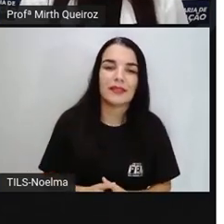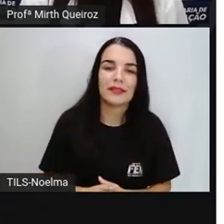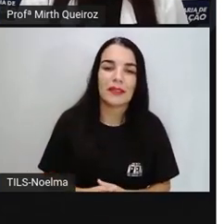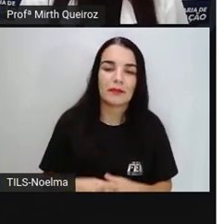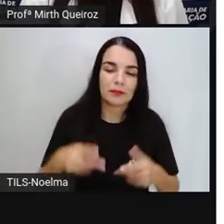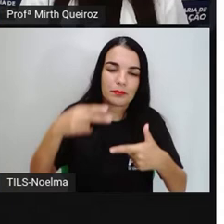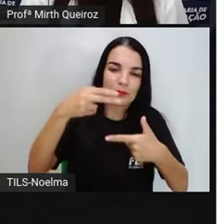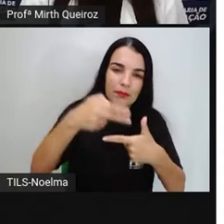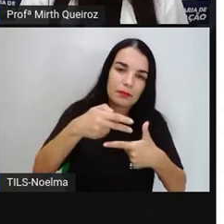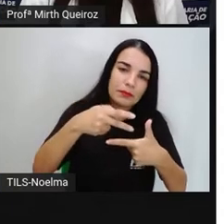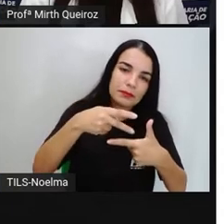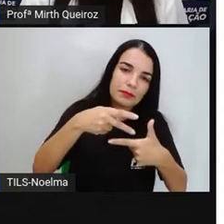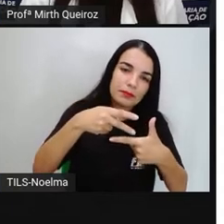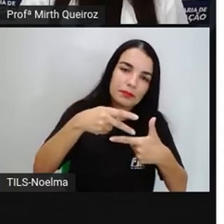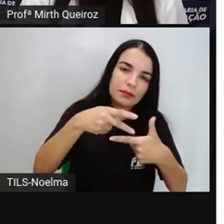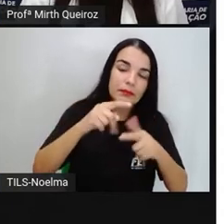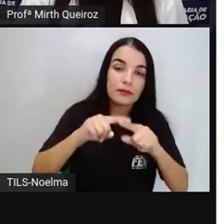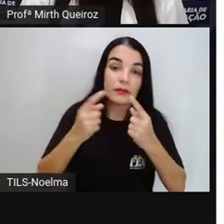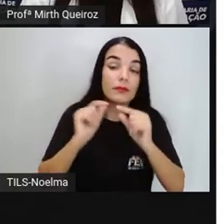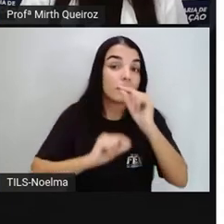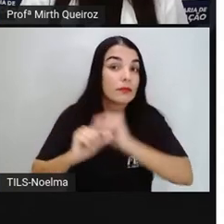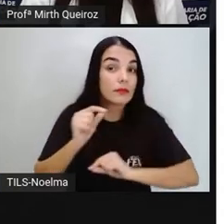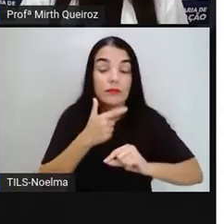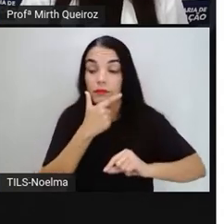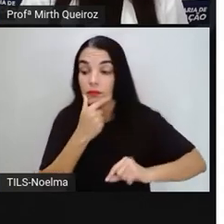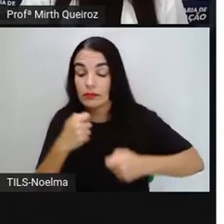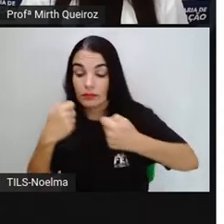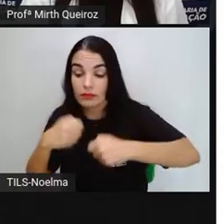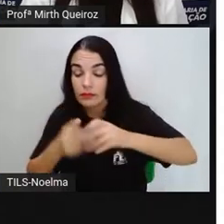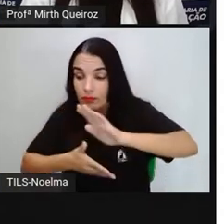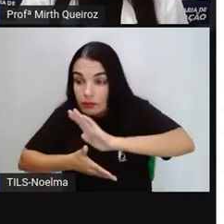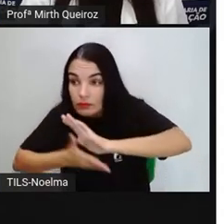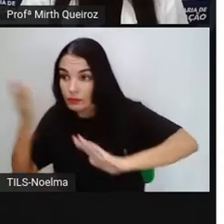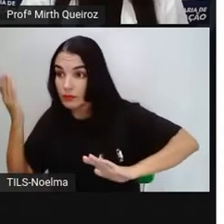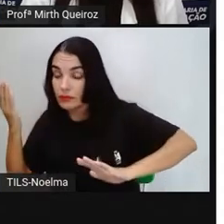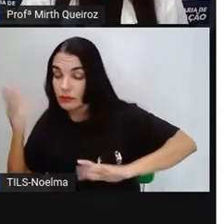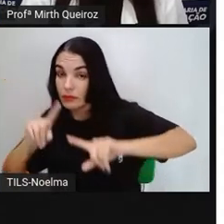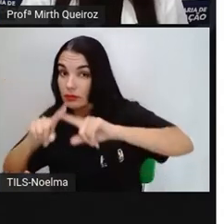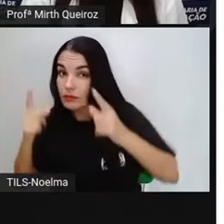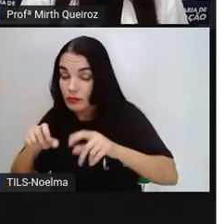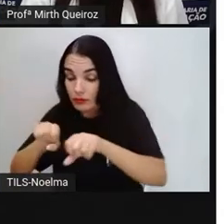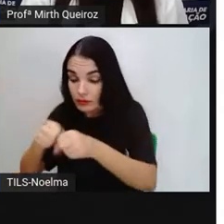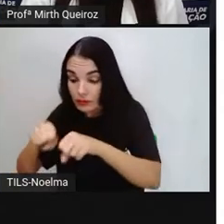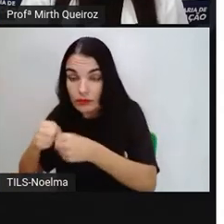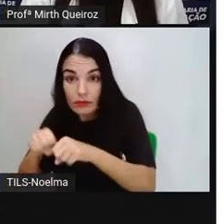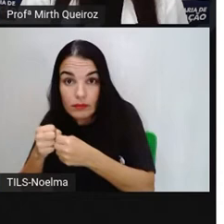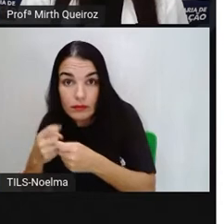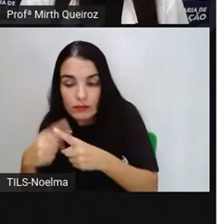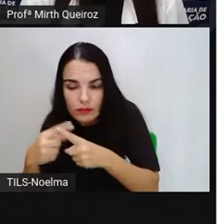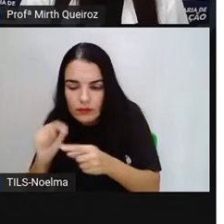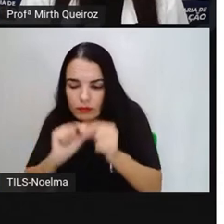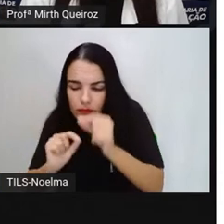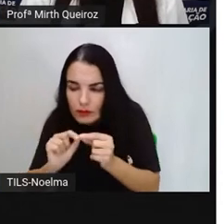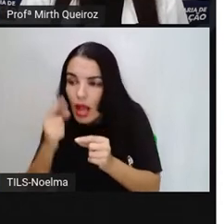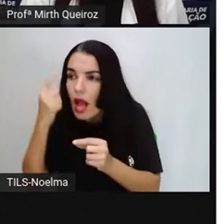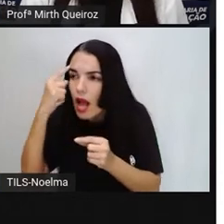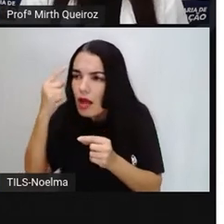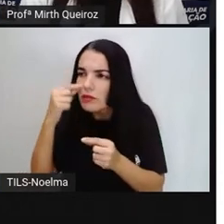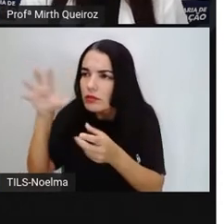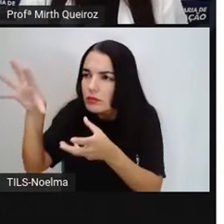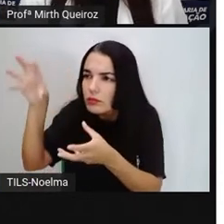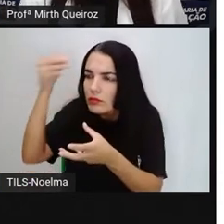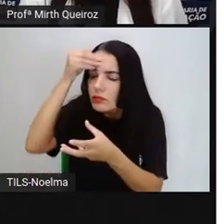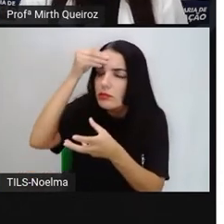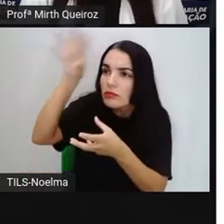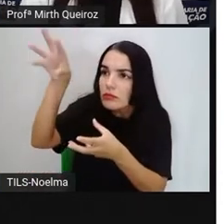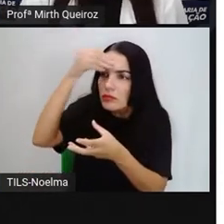Esse discípulo teria que fazer uma viagem, utilizar o espelho para quê? Para que ele pudesse